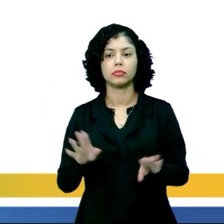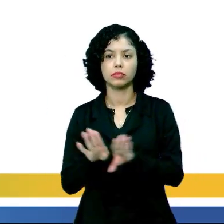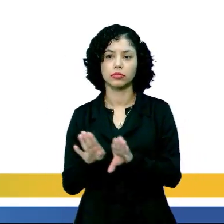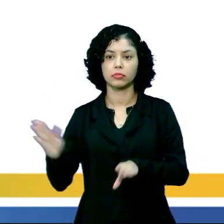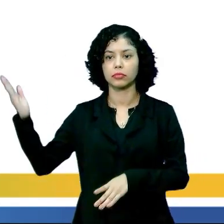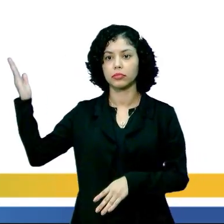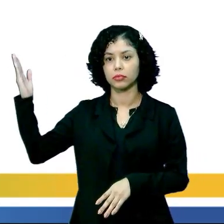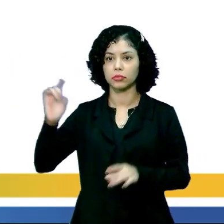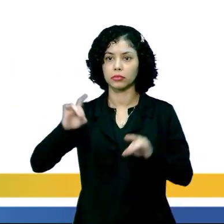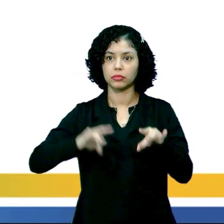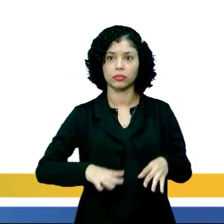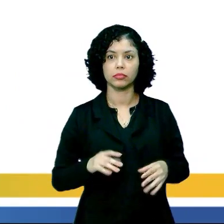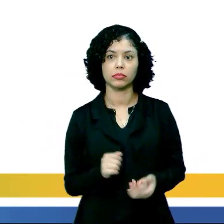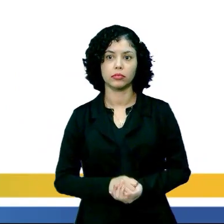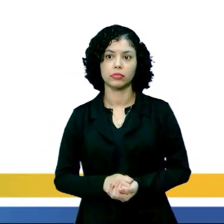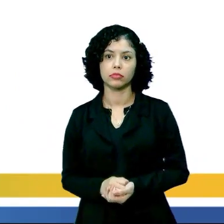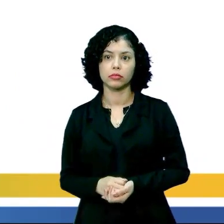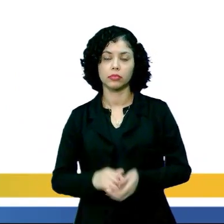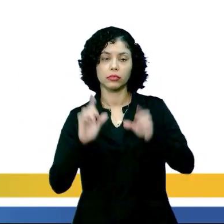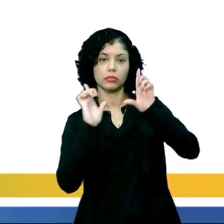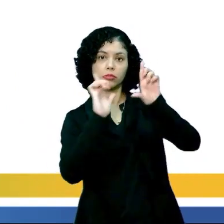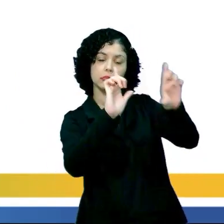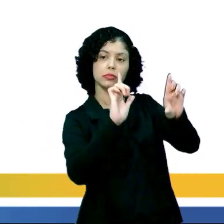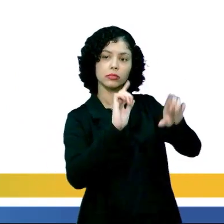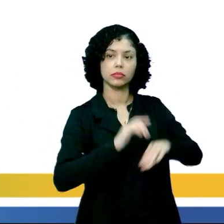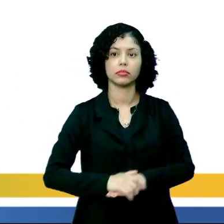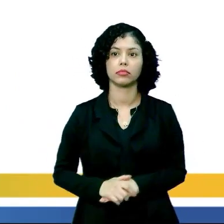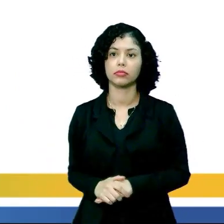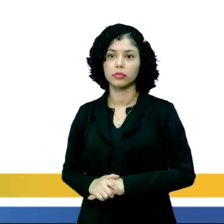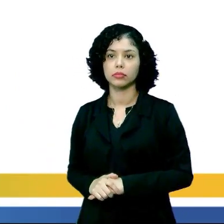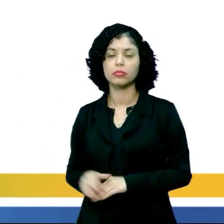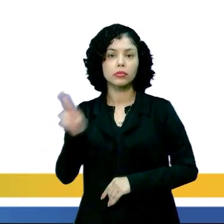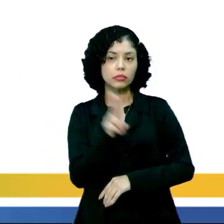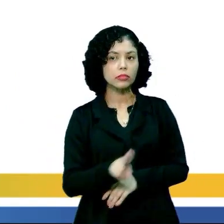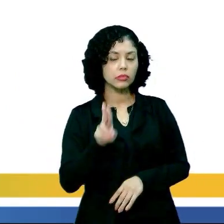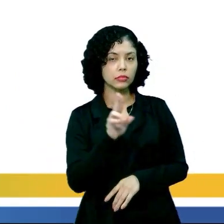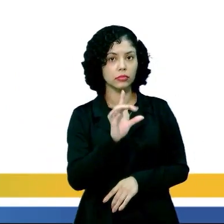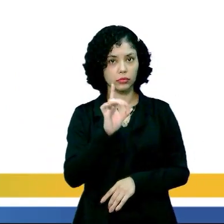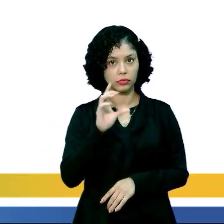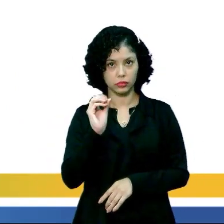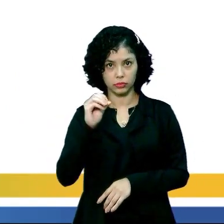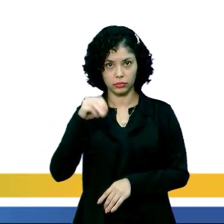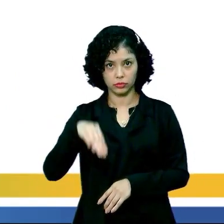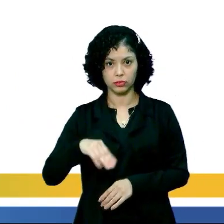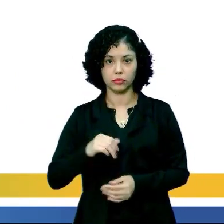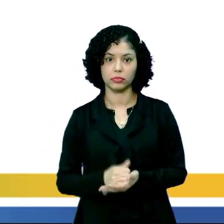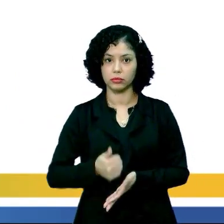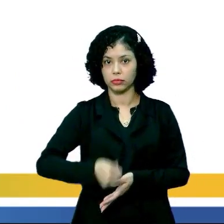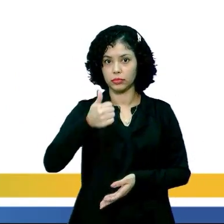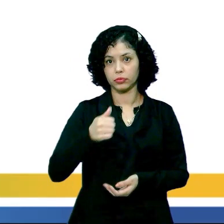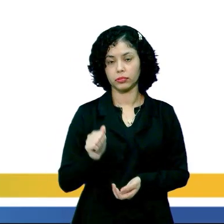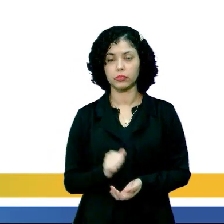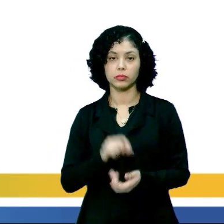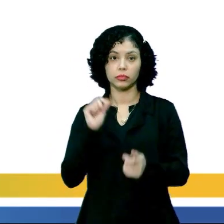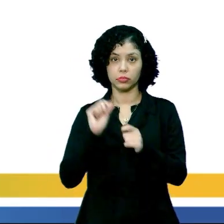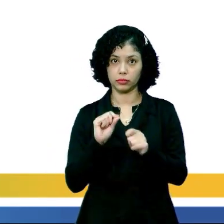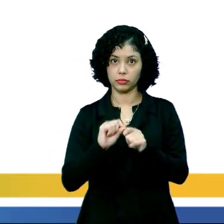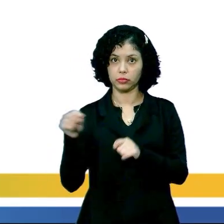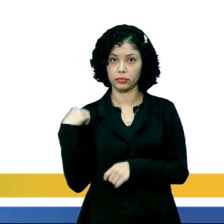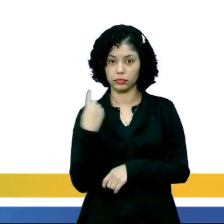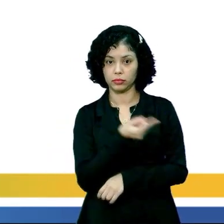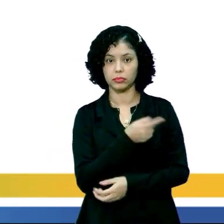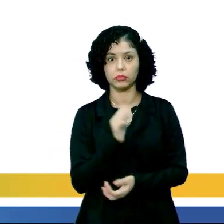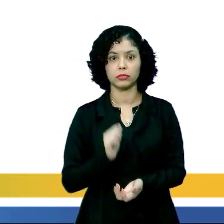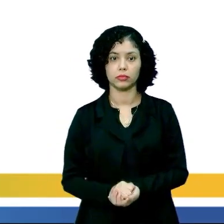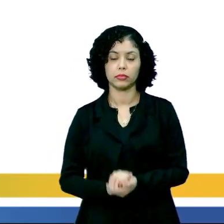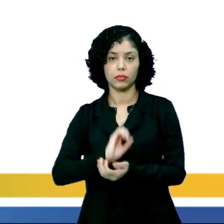temos, por último, uma tela e uma carruagem, usada por Dom Pedro I. Primeiro, esses itens fazem parte do